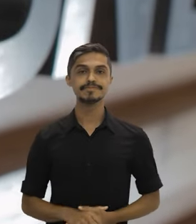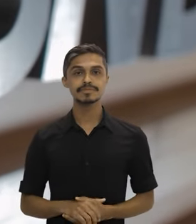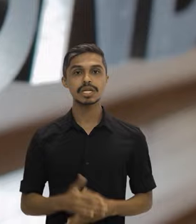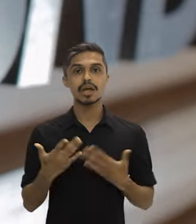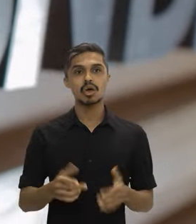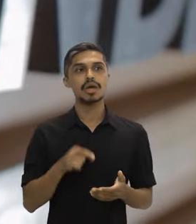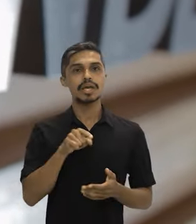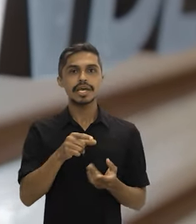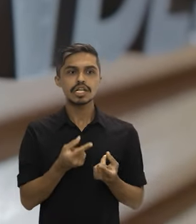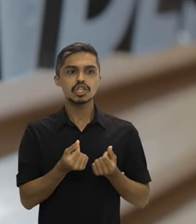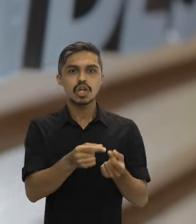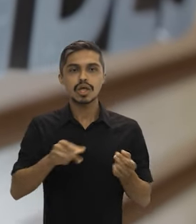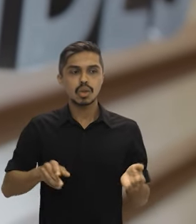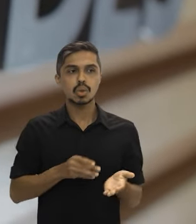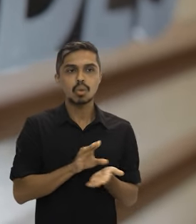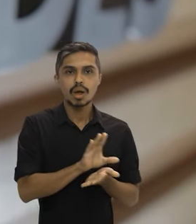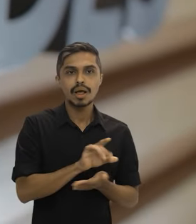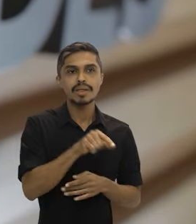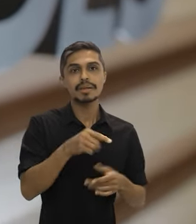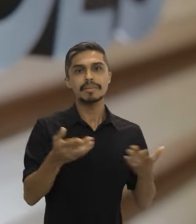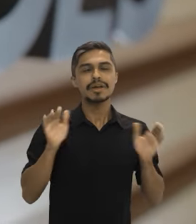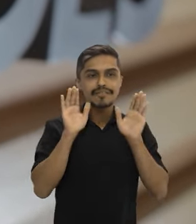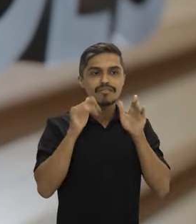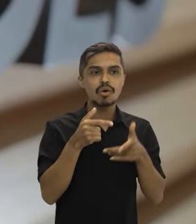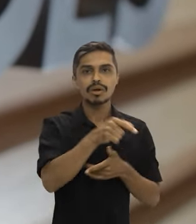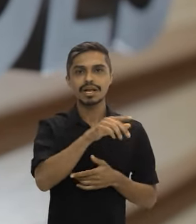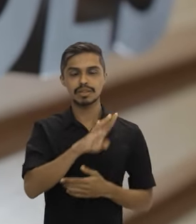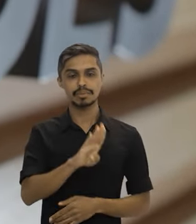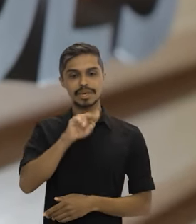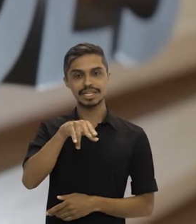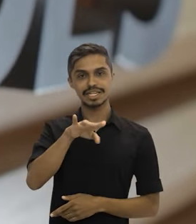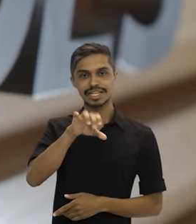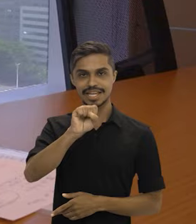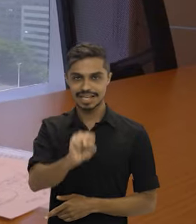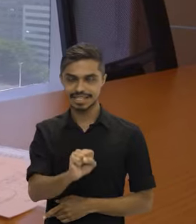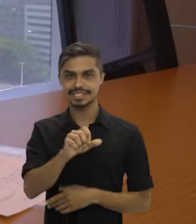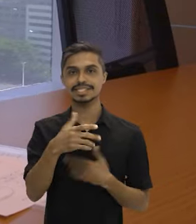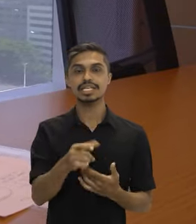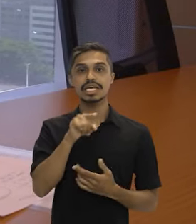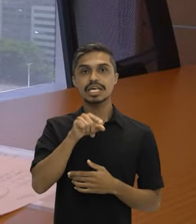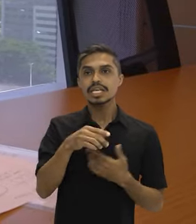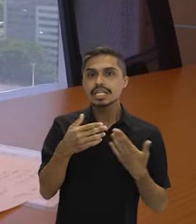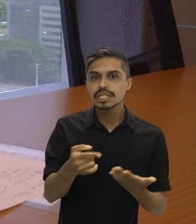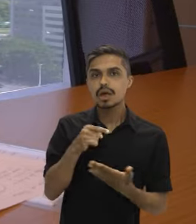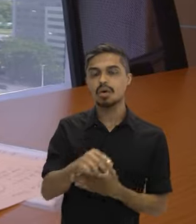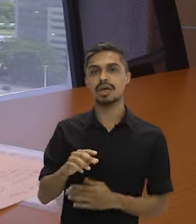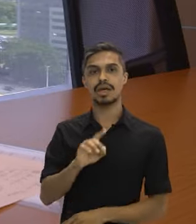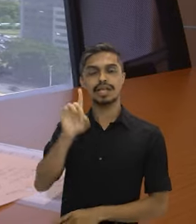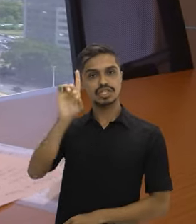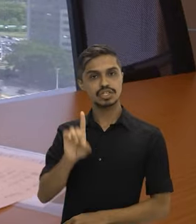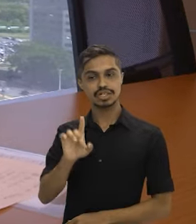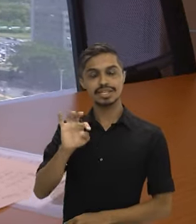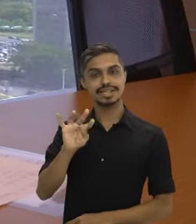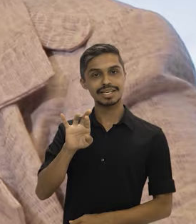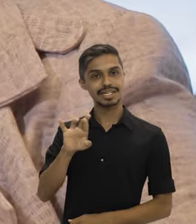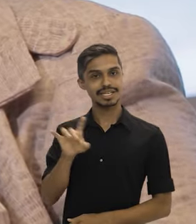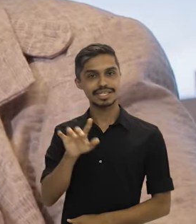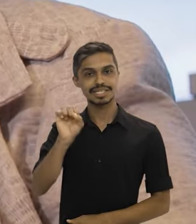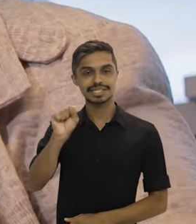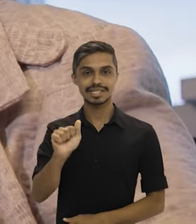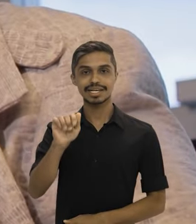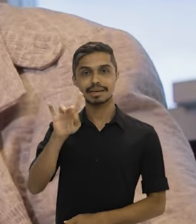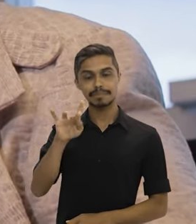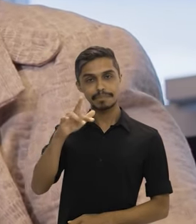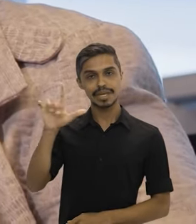O fundo é gerido pelo Banco Nacional de Desenvolvimento Econômico e Social e a economista Tereza Campelo é a diretora